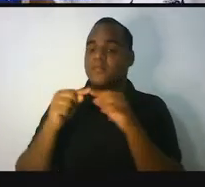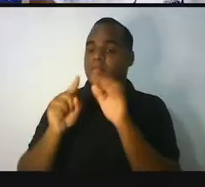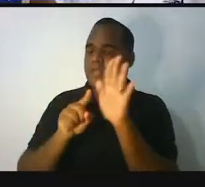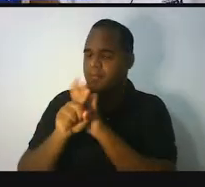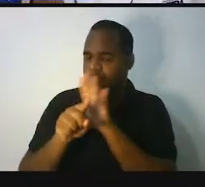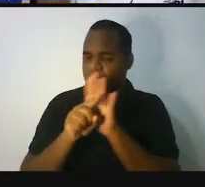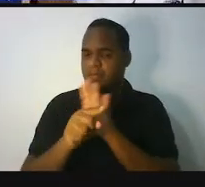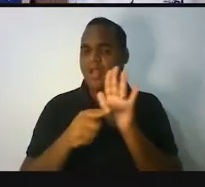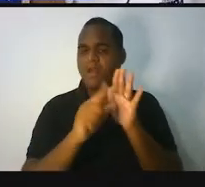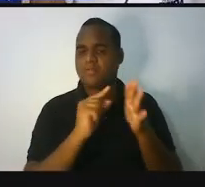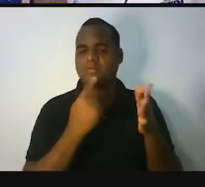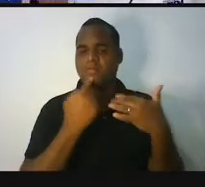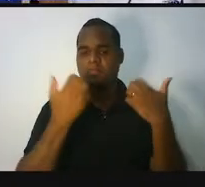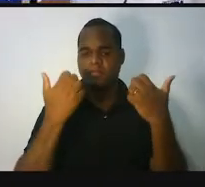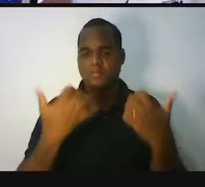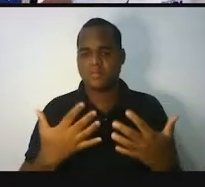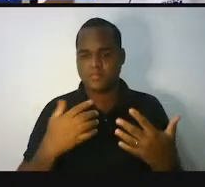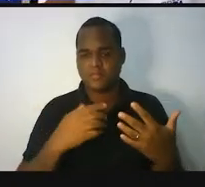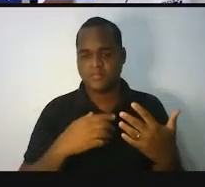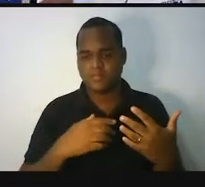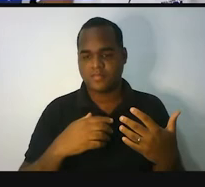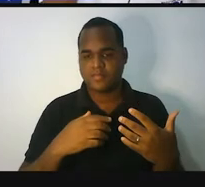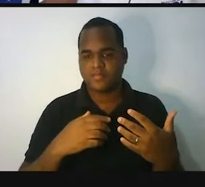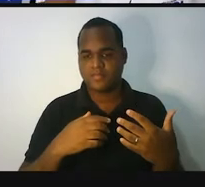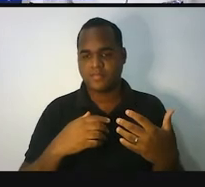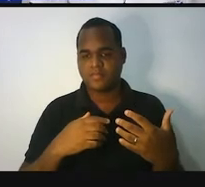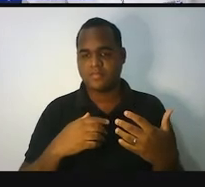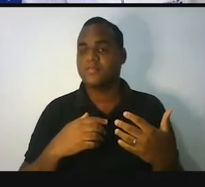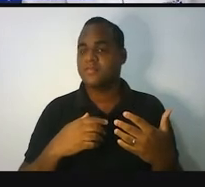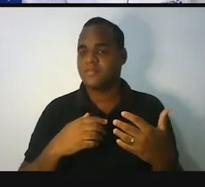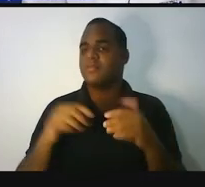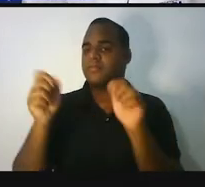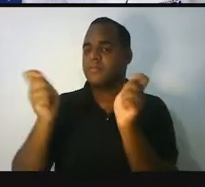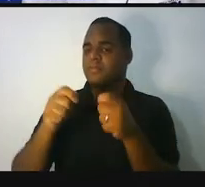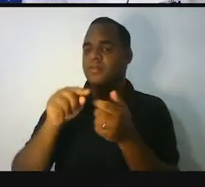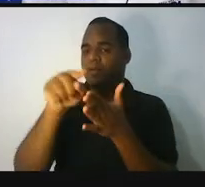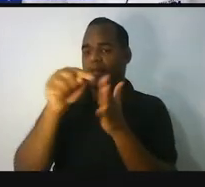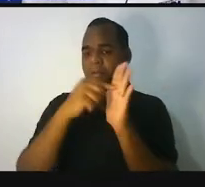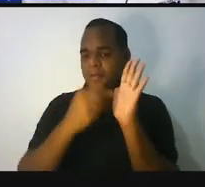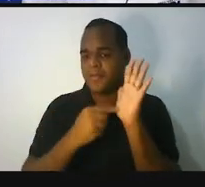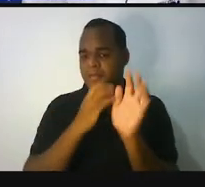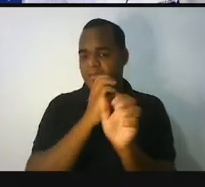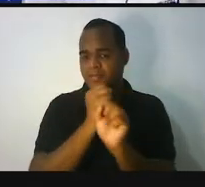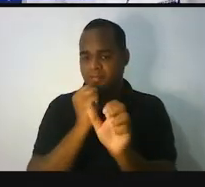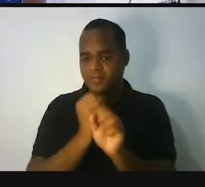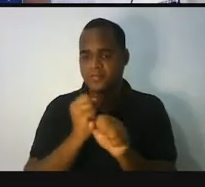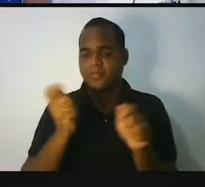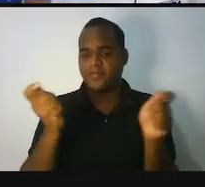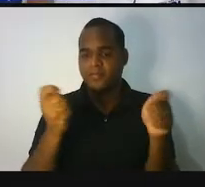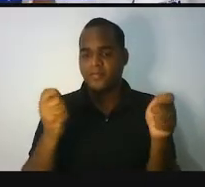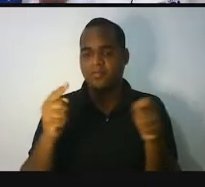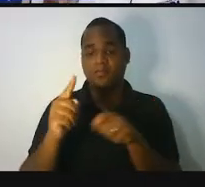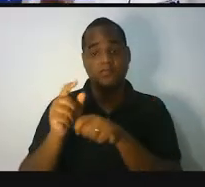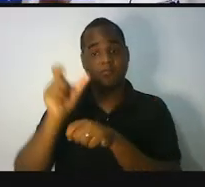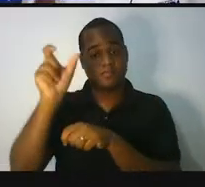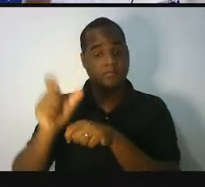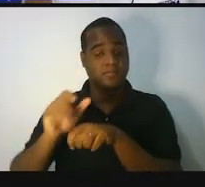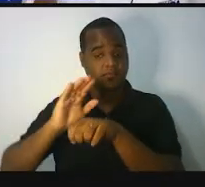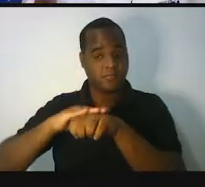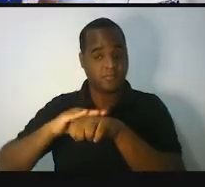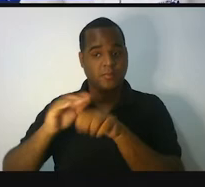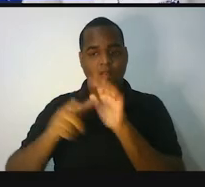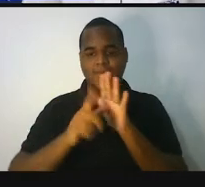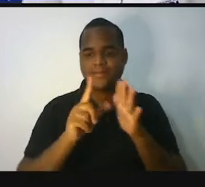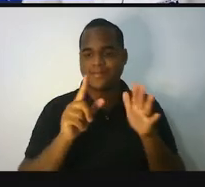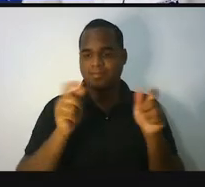fiz antes. E aí você pode até usar uma calculadora. E a situação que eu fiz antes lá